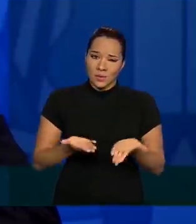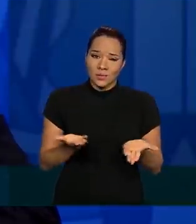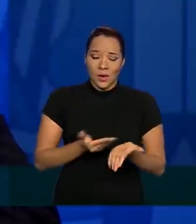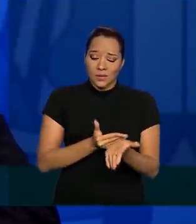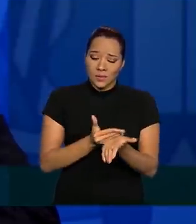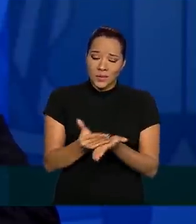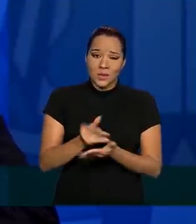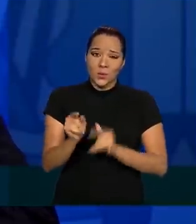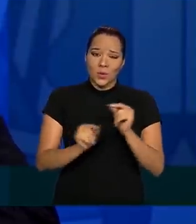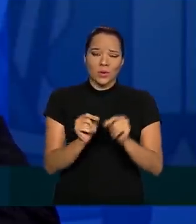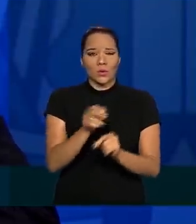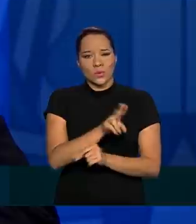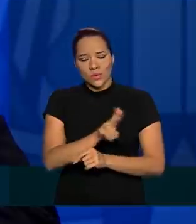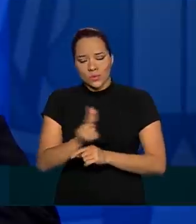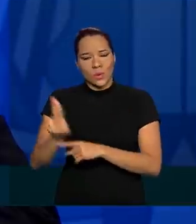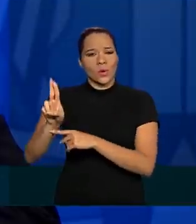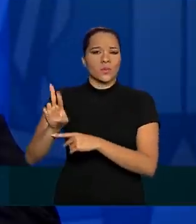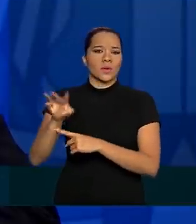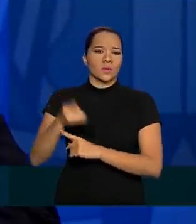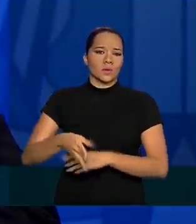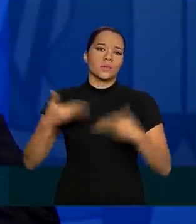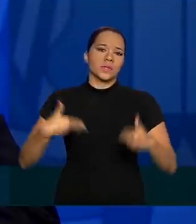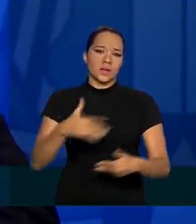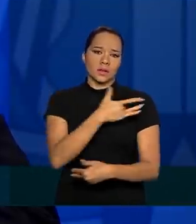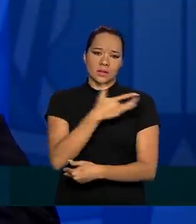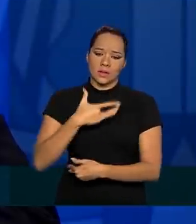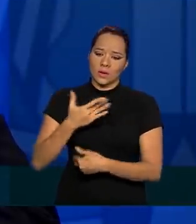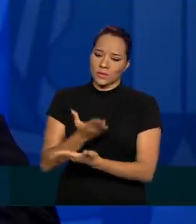Boa noite